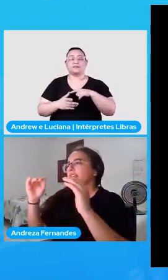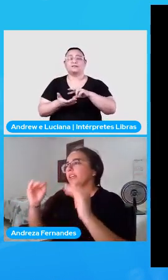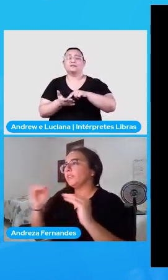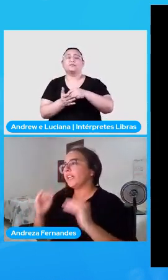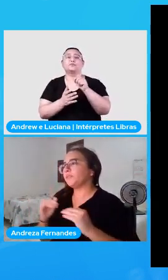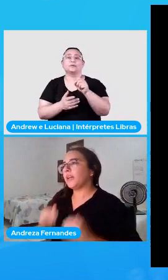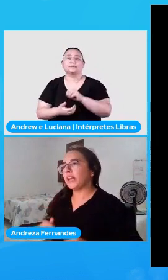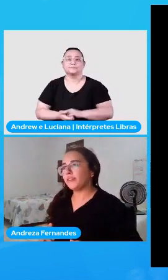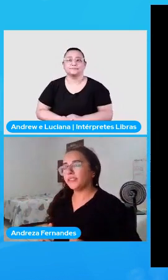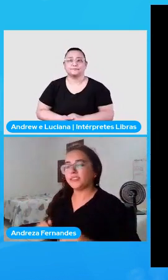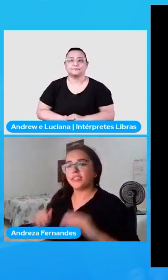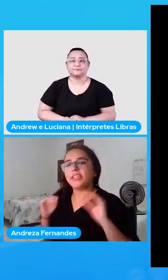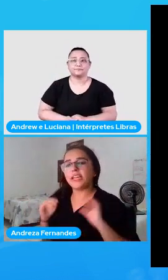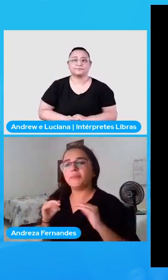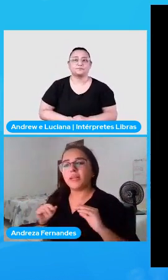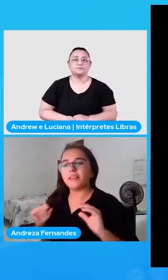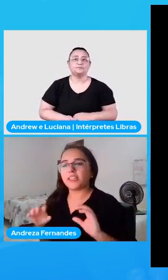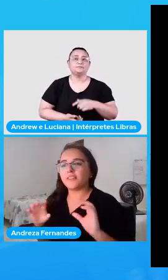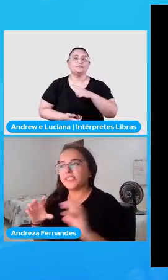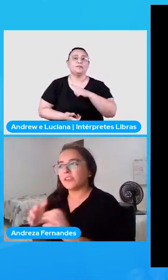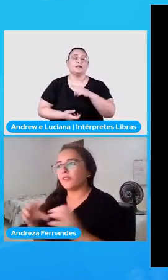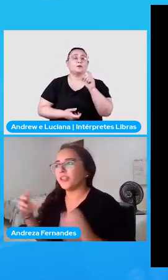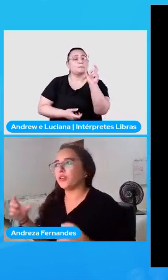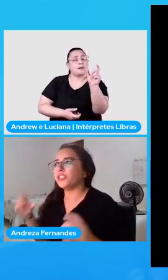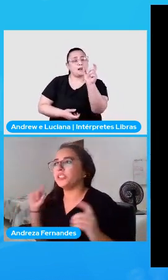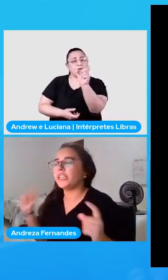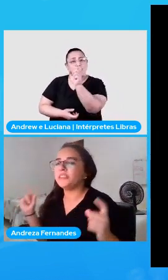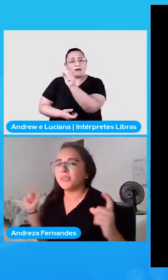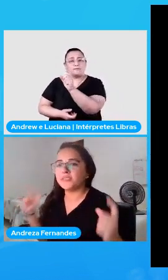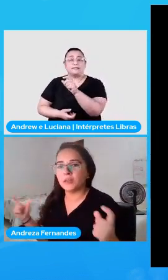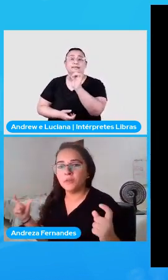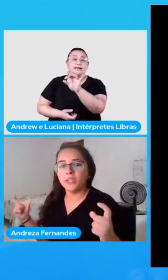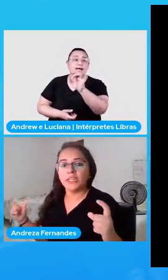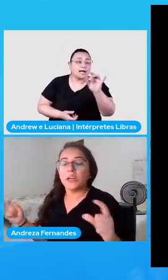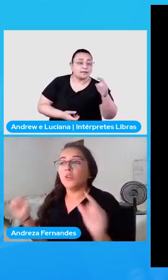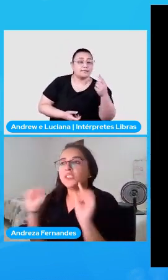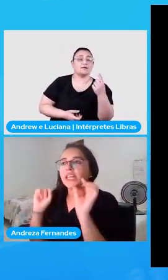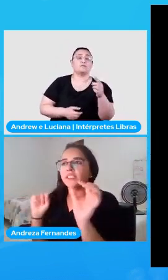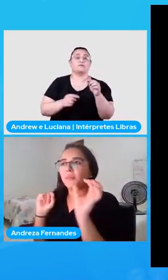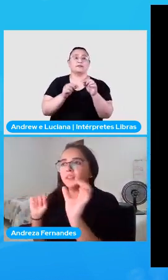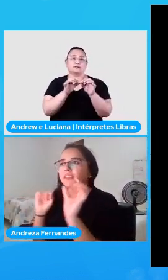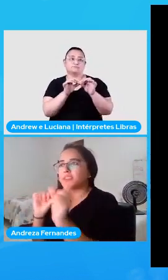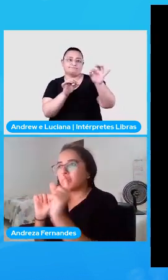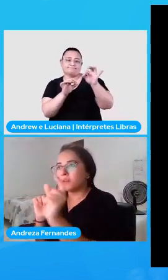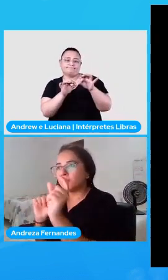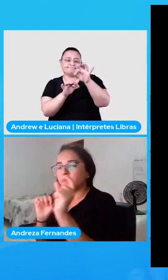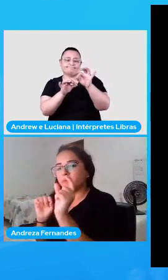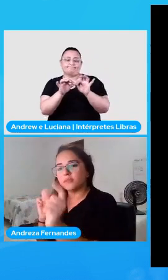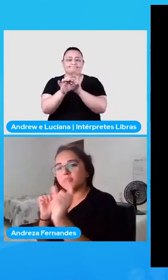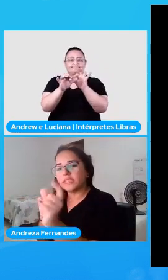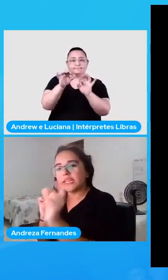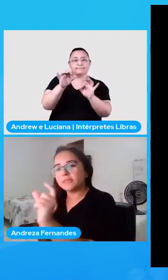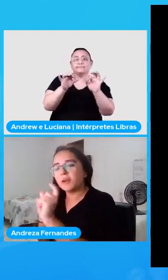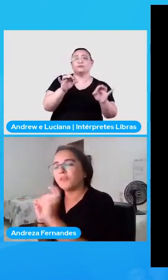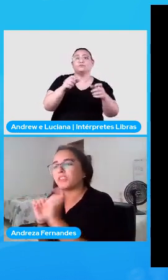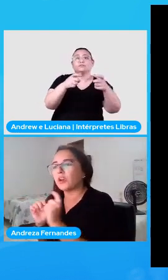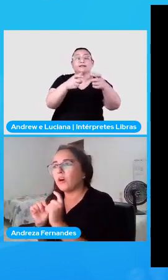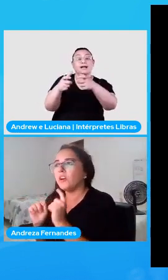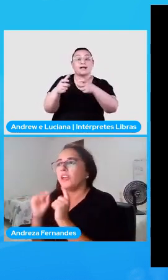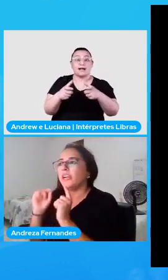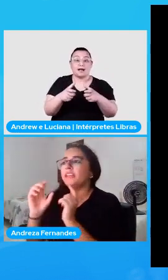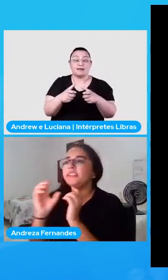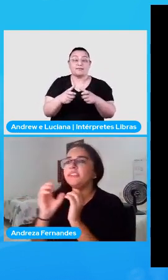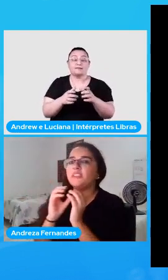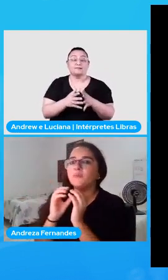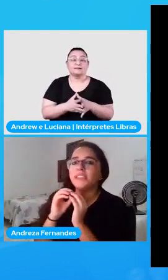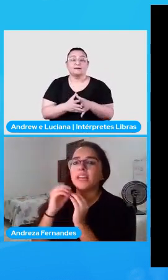eu ter as palavras e cada palavra vai ser um vetor de D dimensão, onde cada posição desse meu vetor